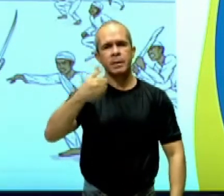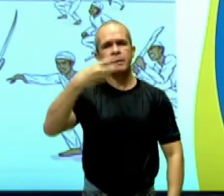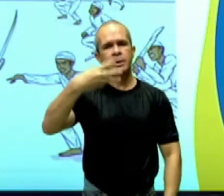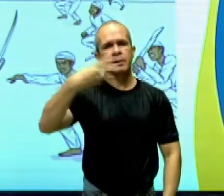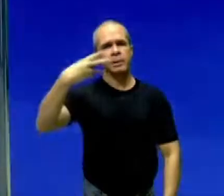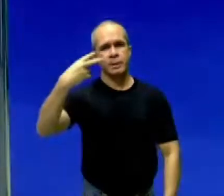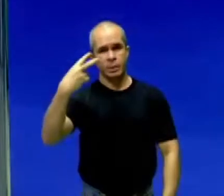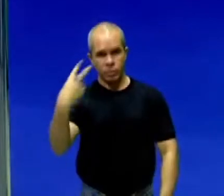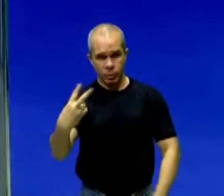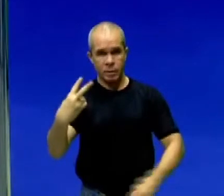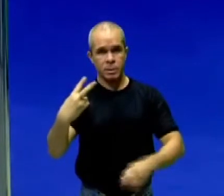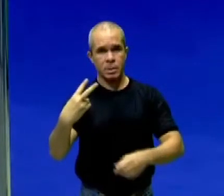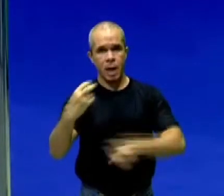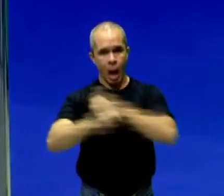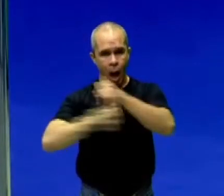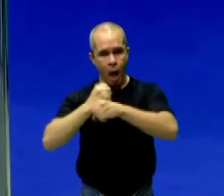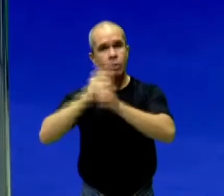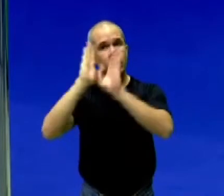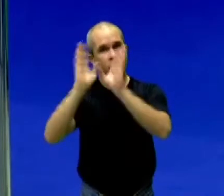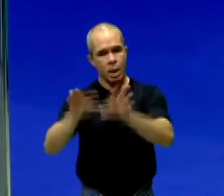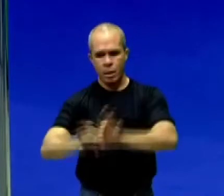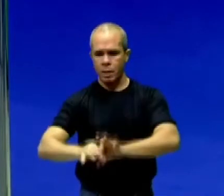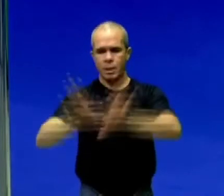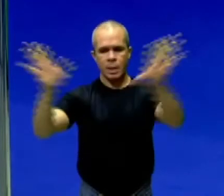anos de abolição da escravatura.